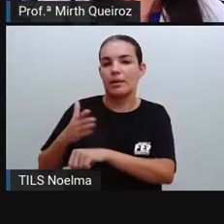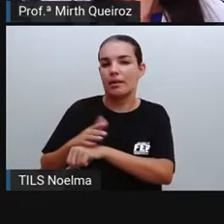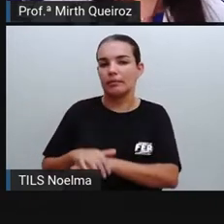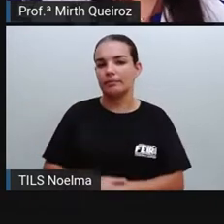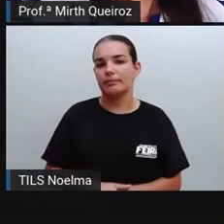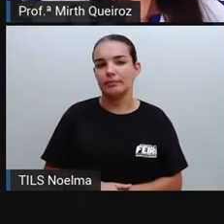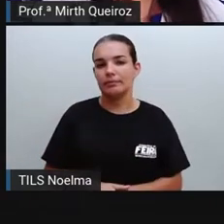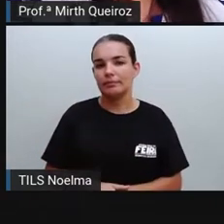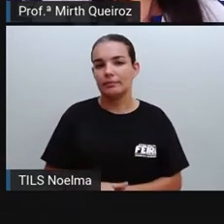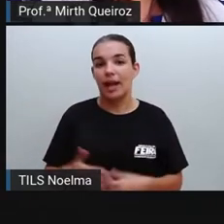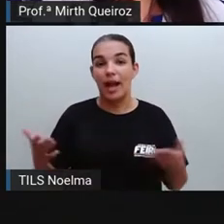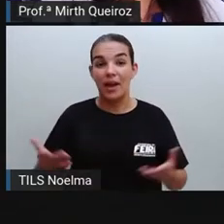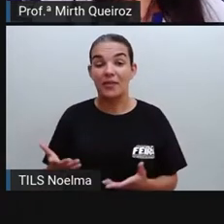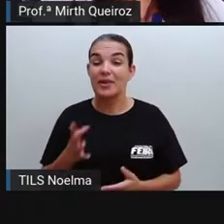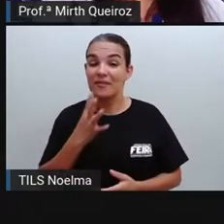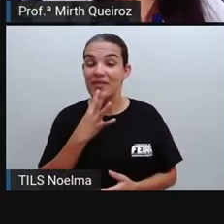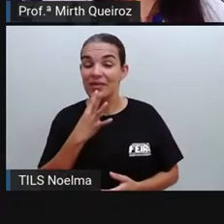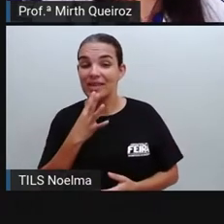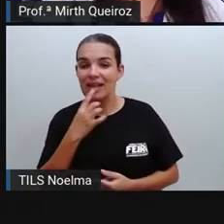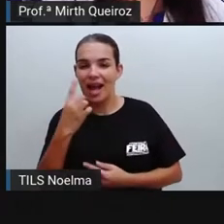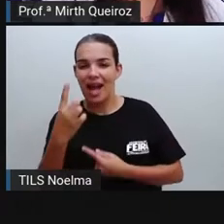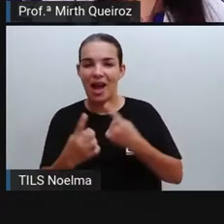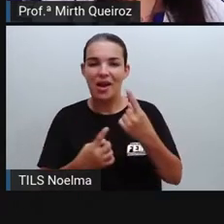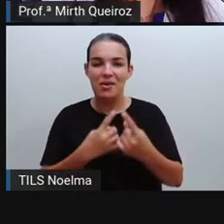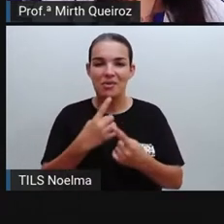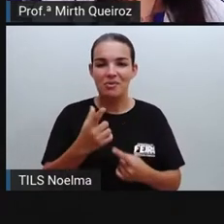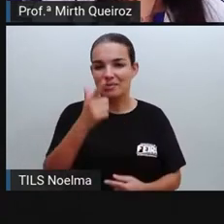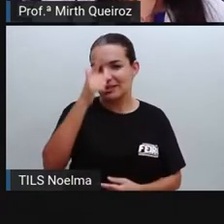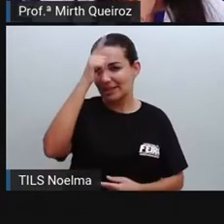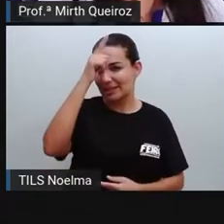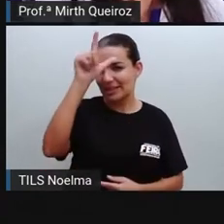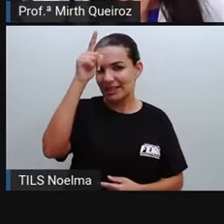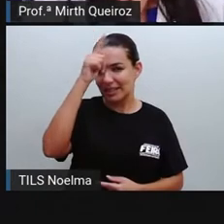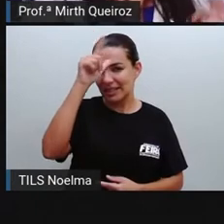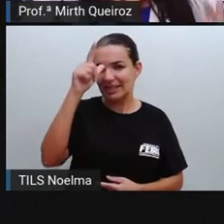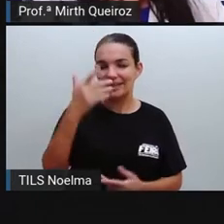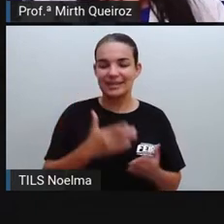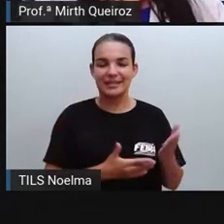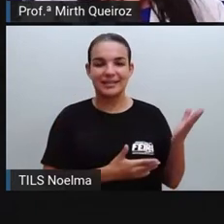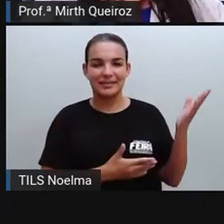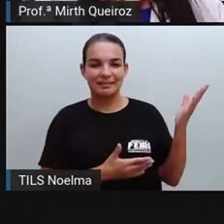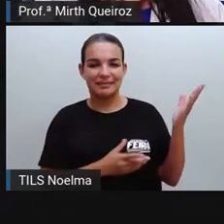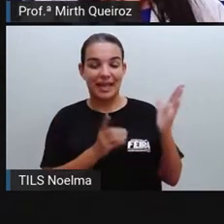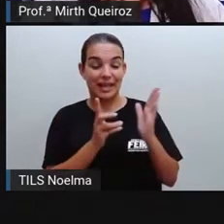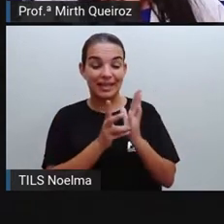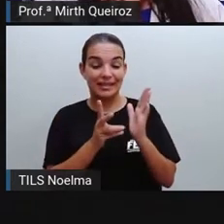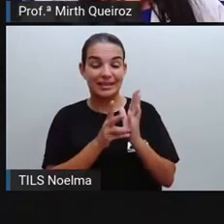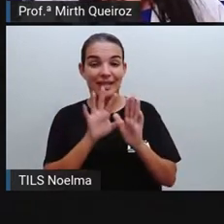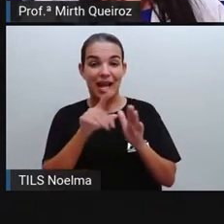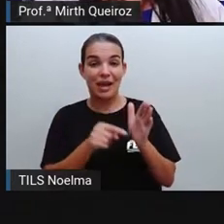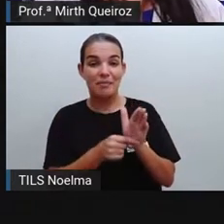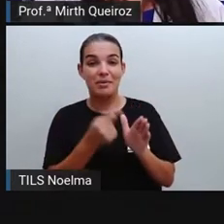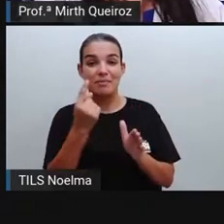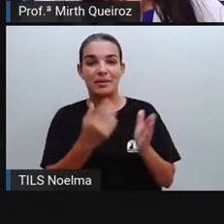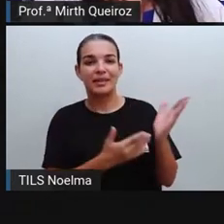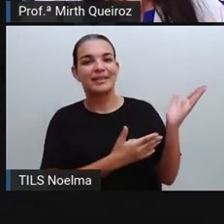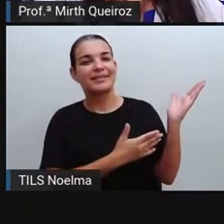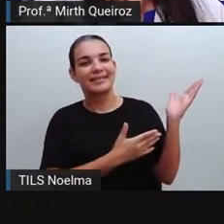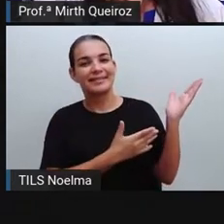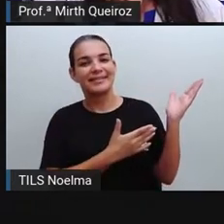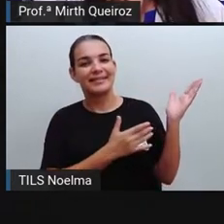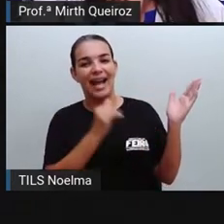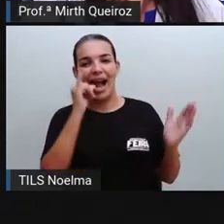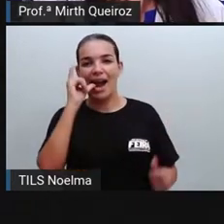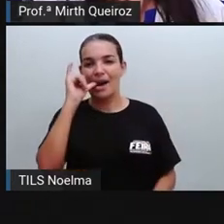E aí, a gente vai conhecer algumas lendas indígenas. A primeira lenda que a gente vai falar é sobre a lenda do